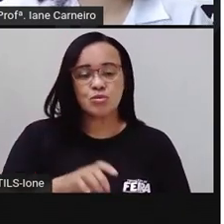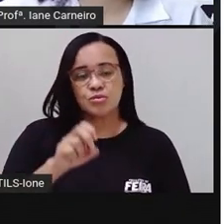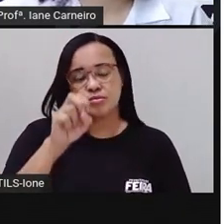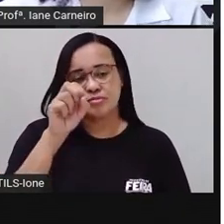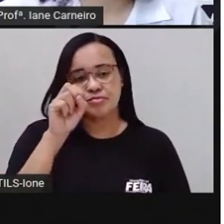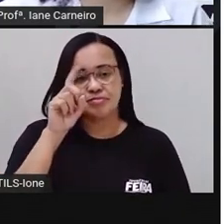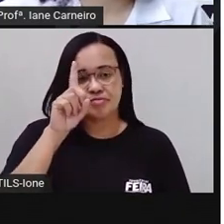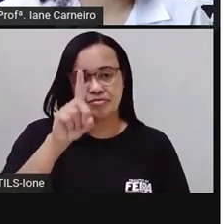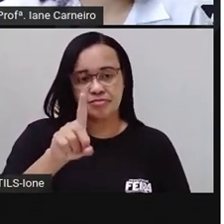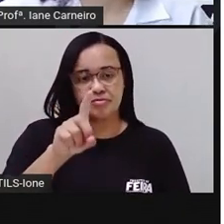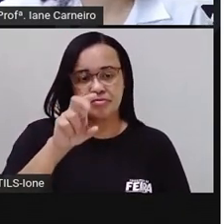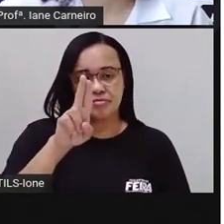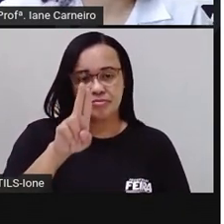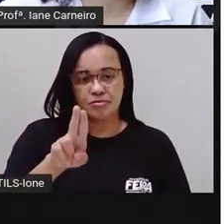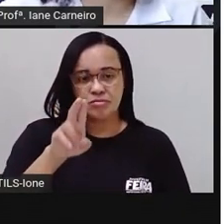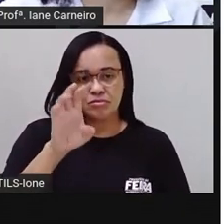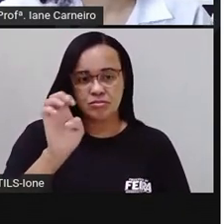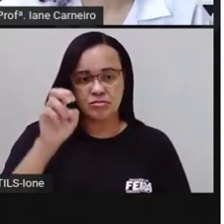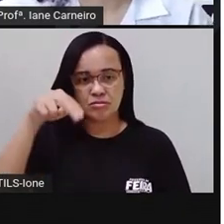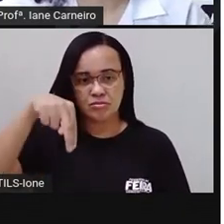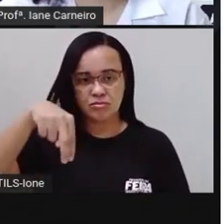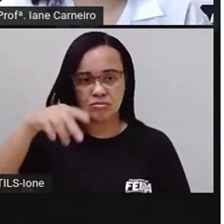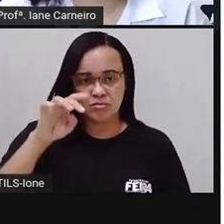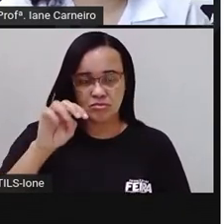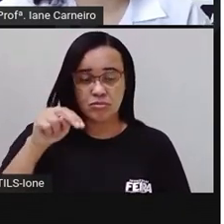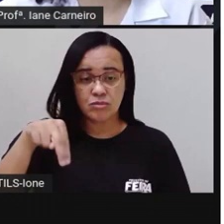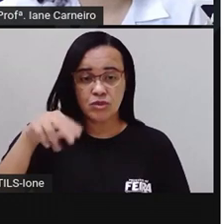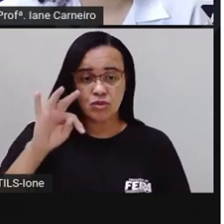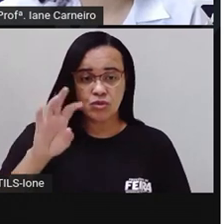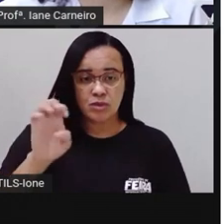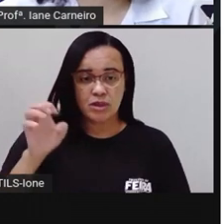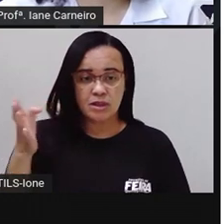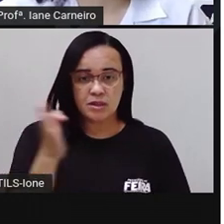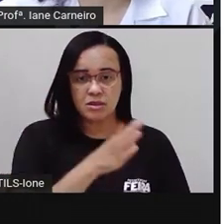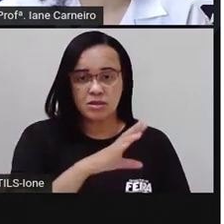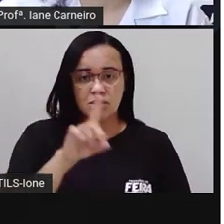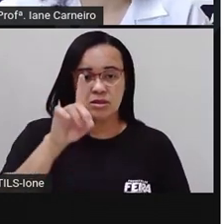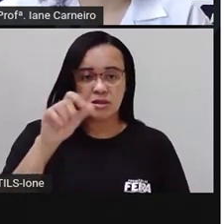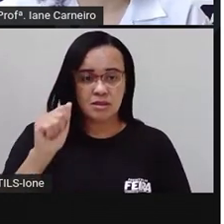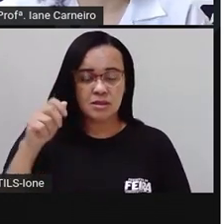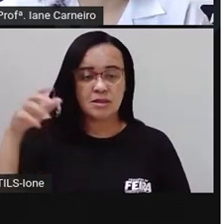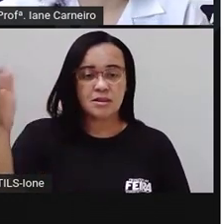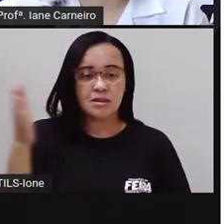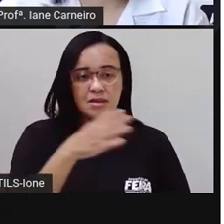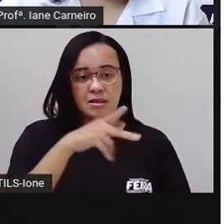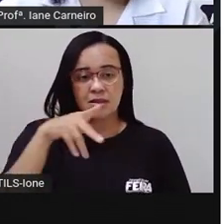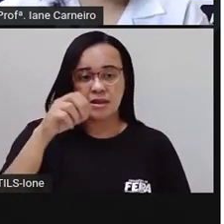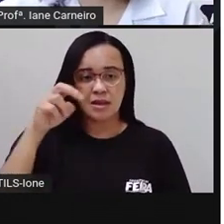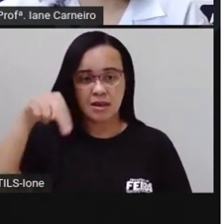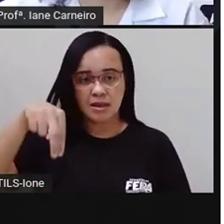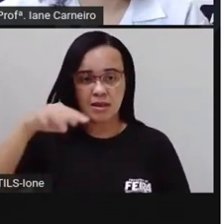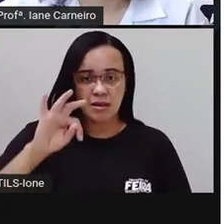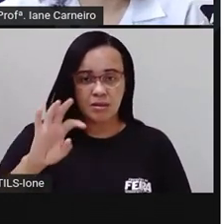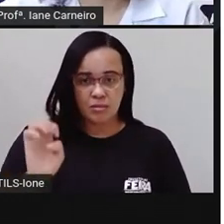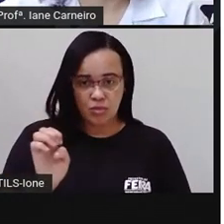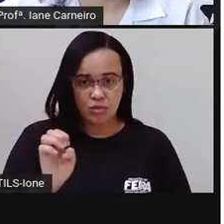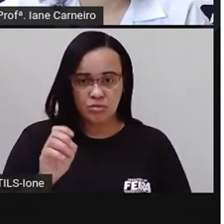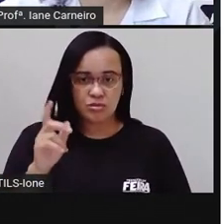escrito por Patrícia Hack Wolf, e foi ilustrado por Kimberly Booking e Ruth, tá certo?